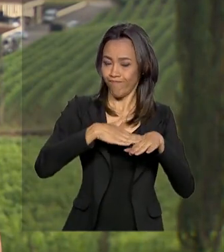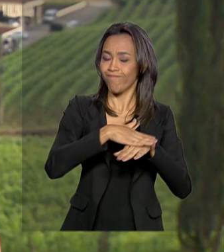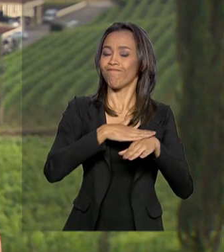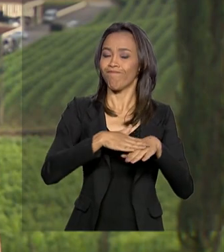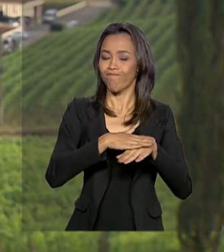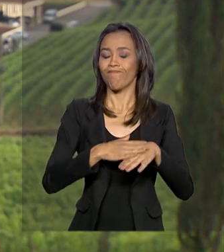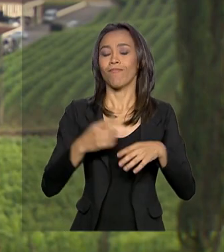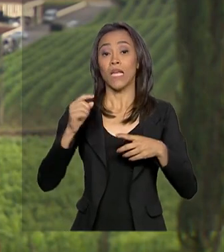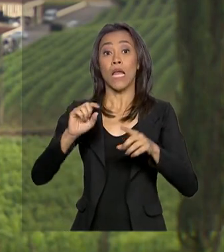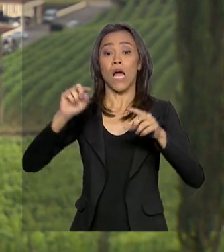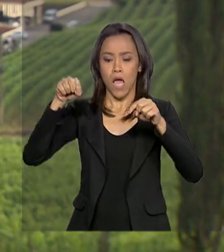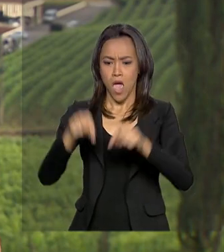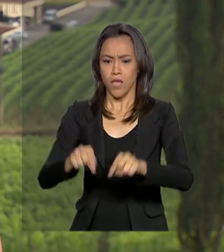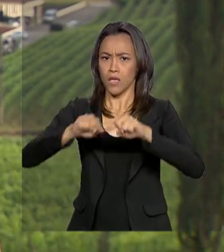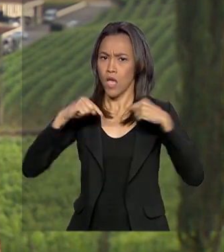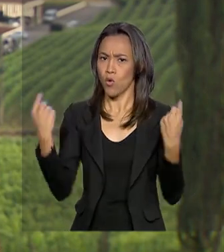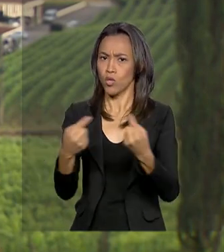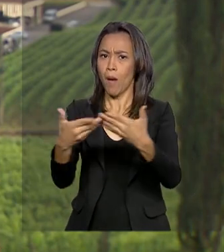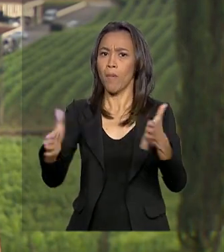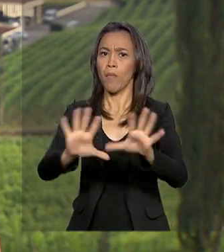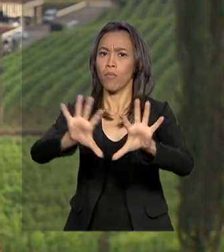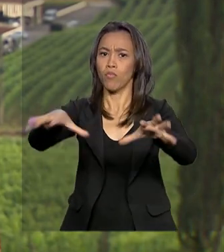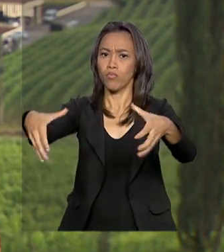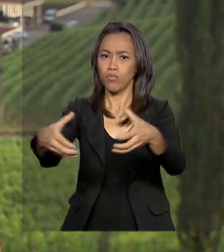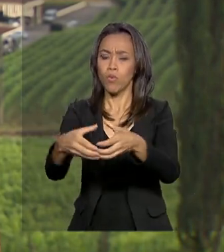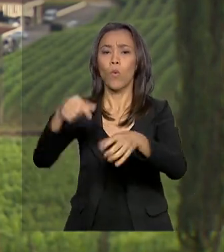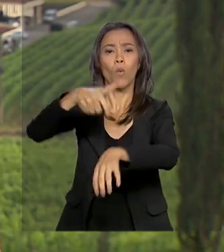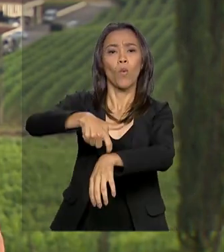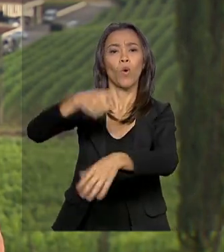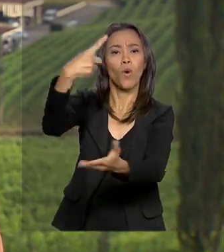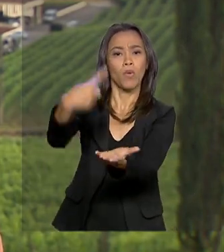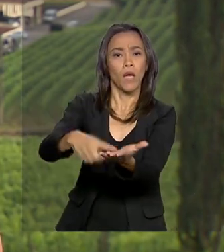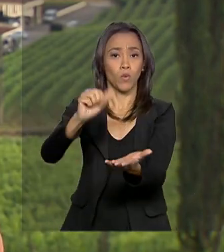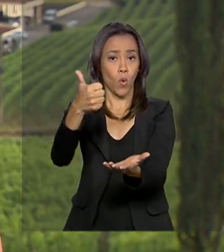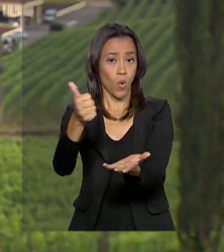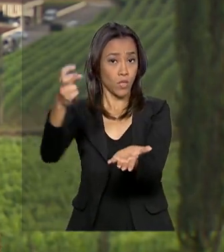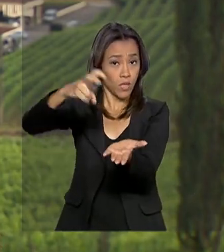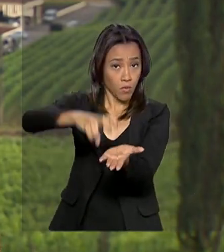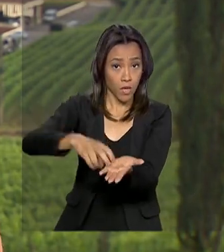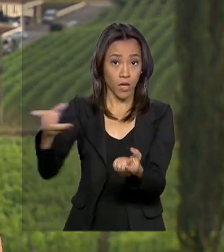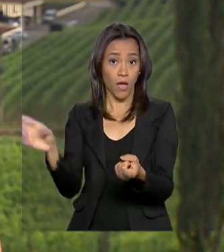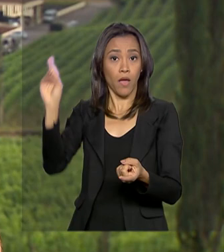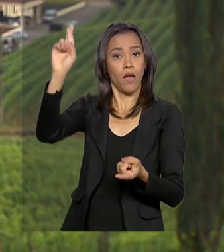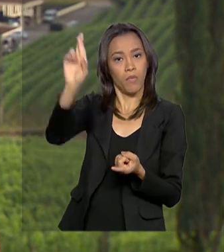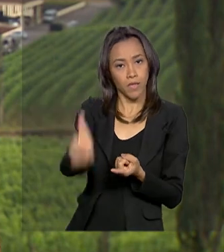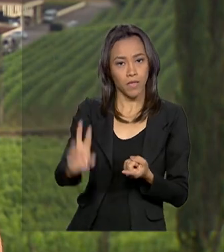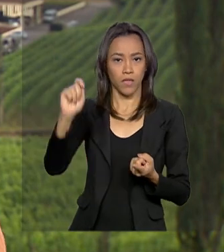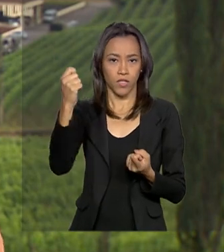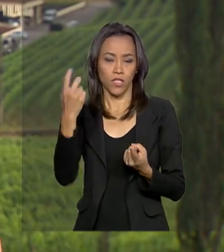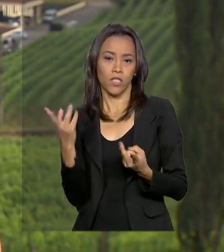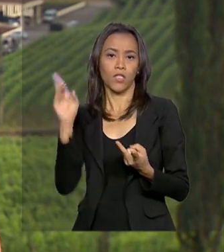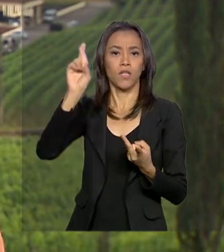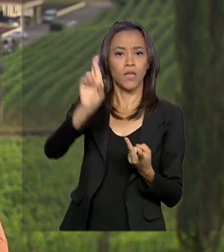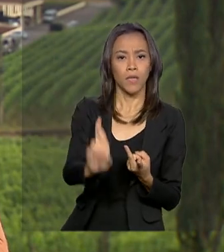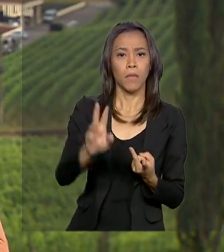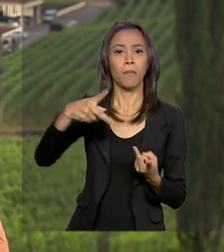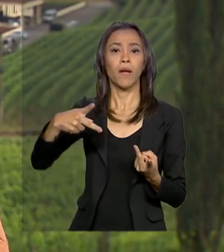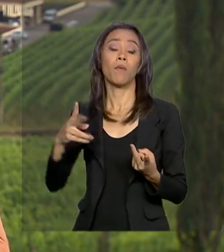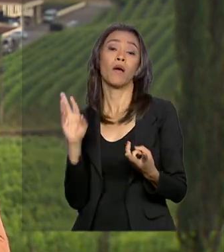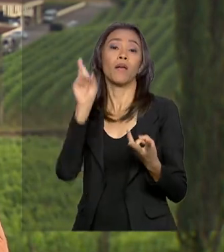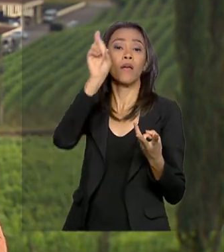reunião de cúpula mesmo está marcada para as 11 da manhã e vai contar com representantes da Argentina, Paraguai,